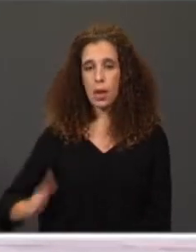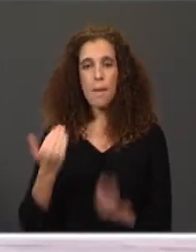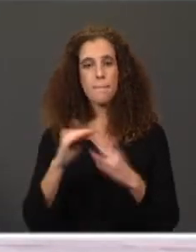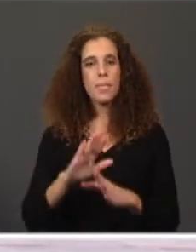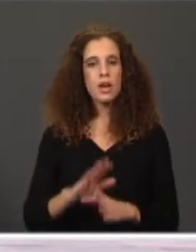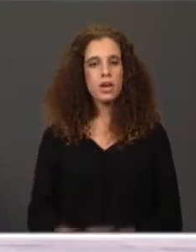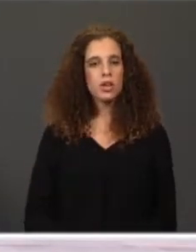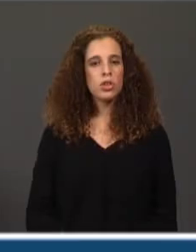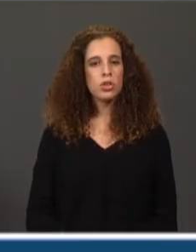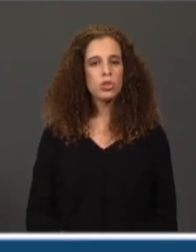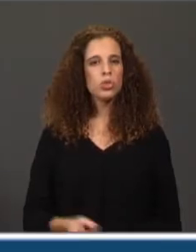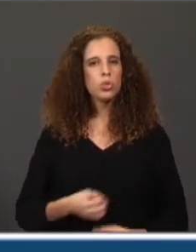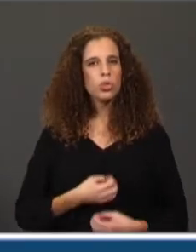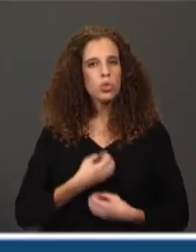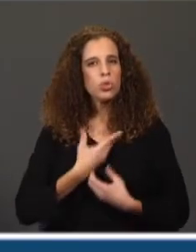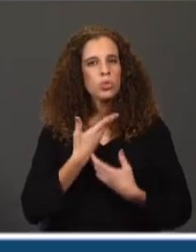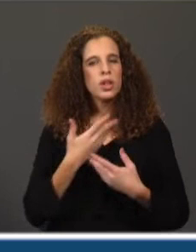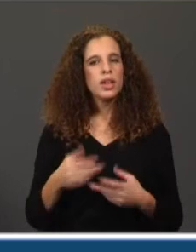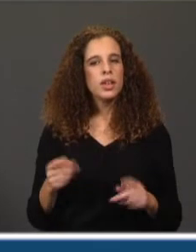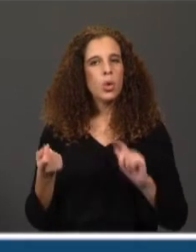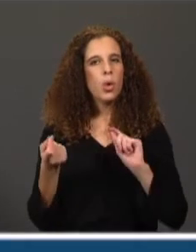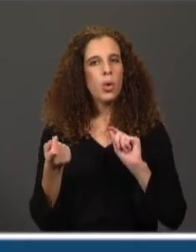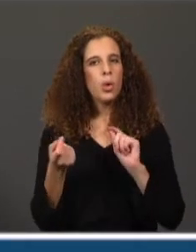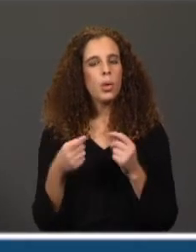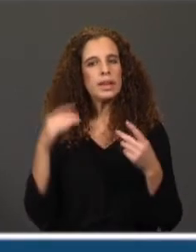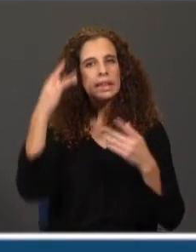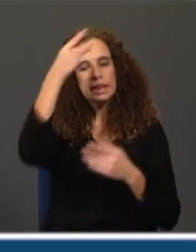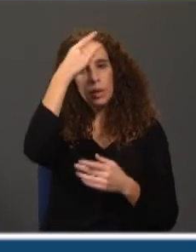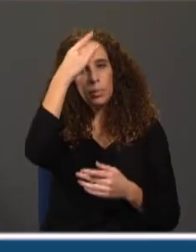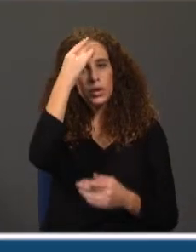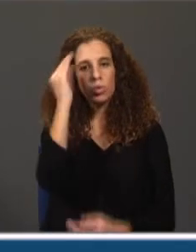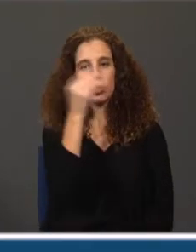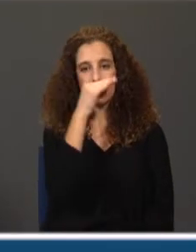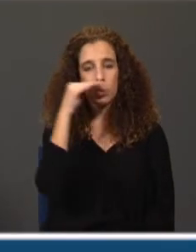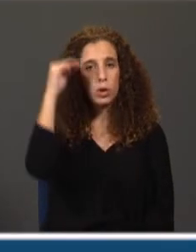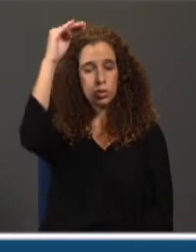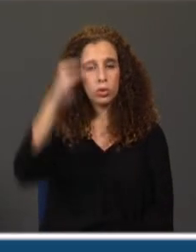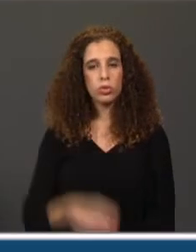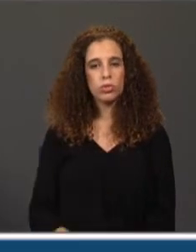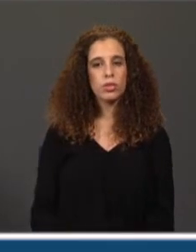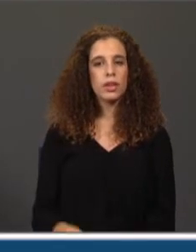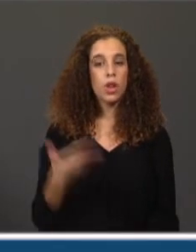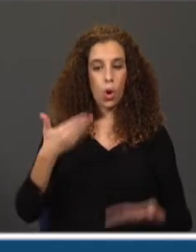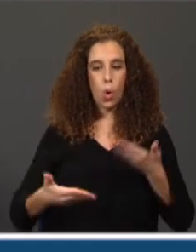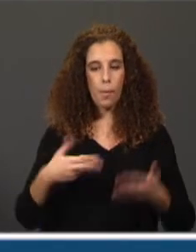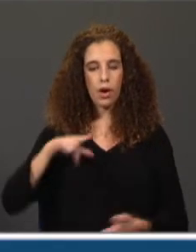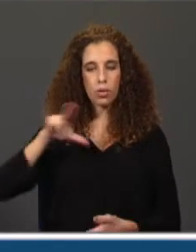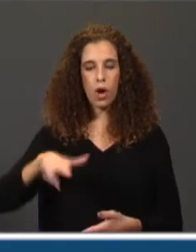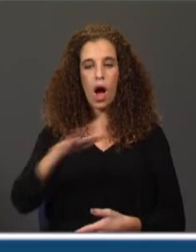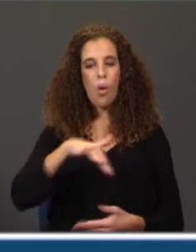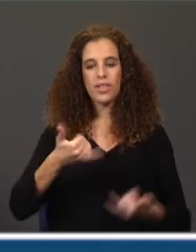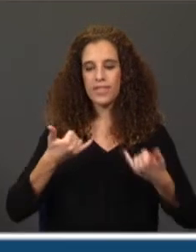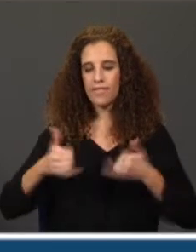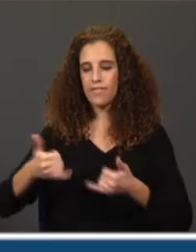espírito crítico de um adulto, porque repara como ele descreve a Itália e compara com Portugal, para onde se var o lixo dos